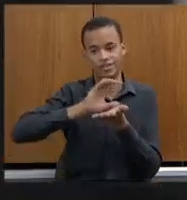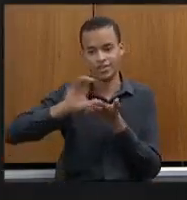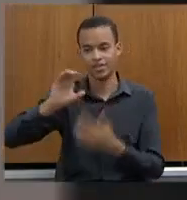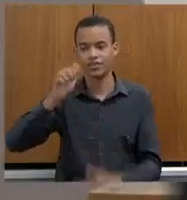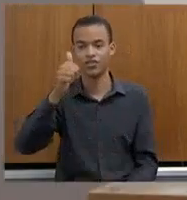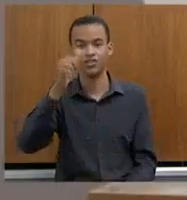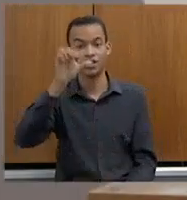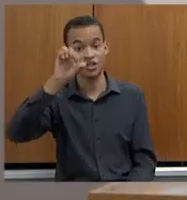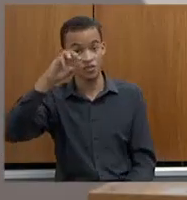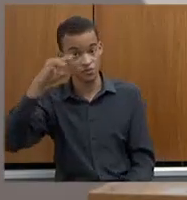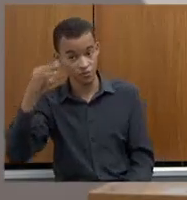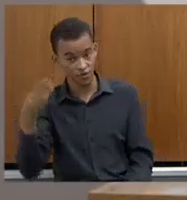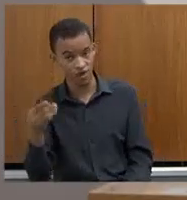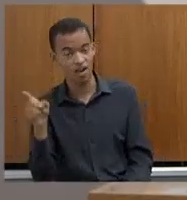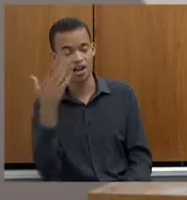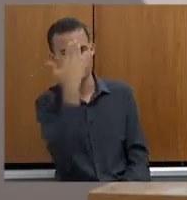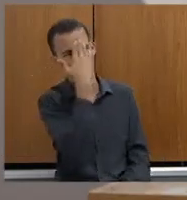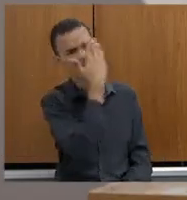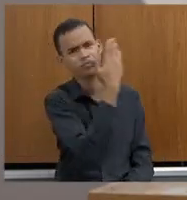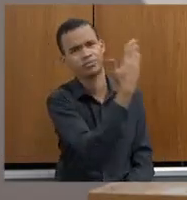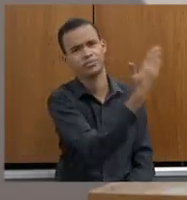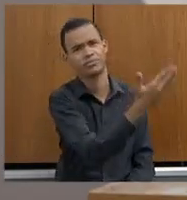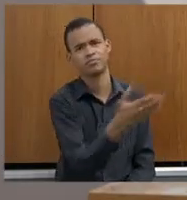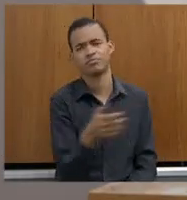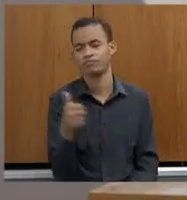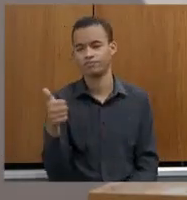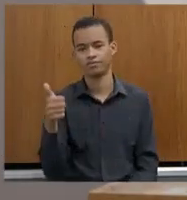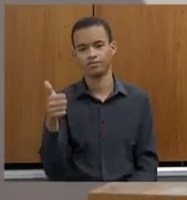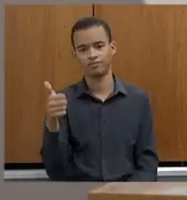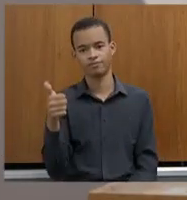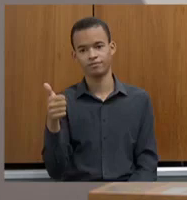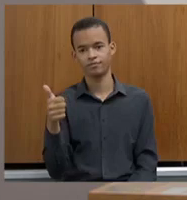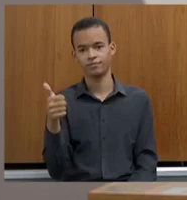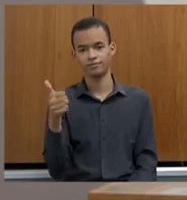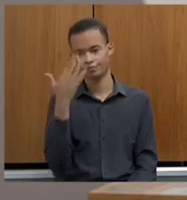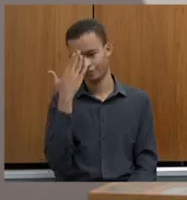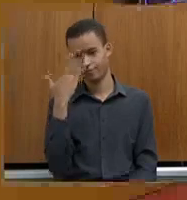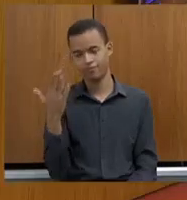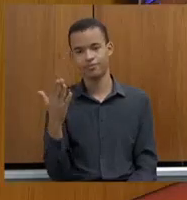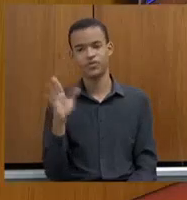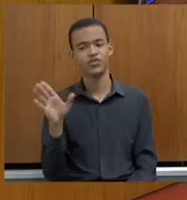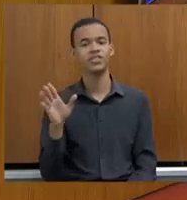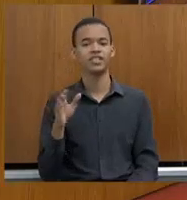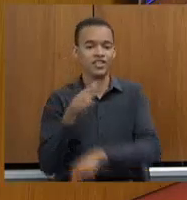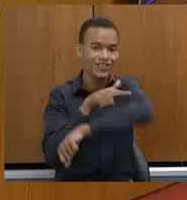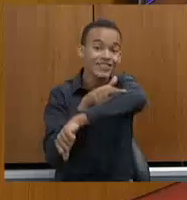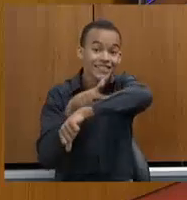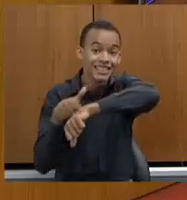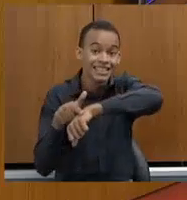Para concluir de novo, o cara cortou minha voz, igual um tal de Xandão, tirou minha...